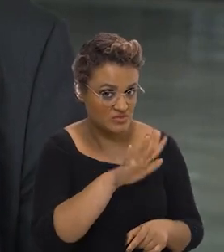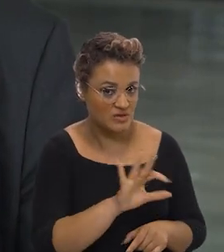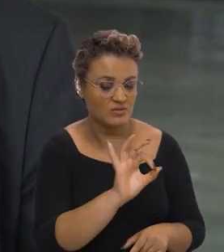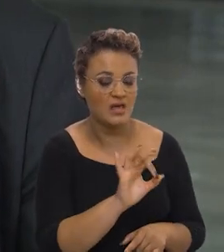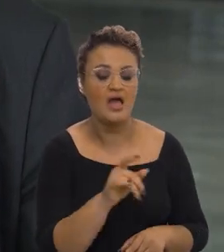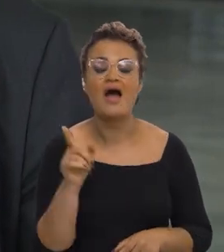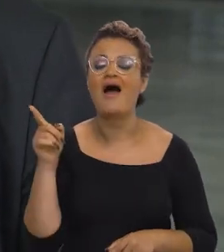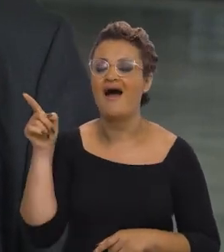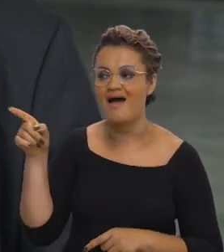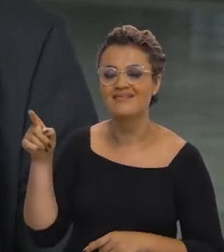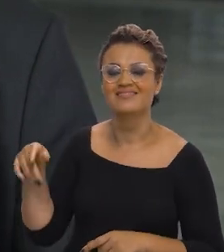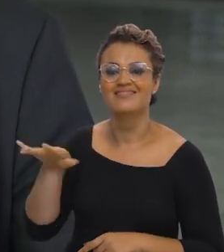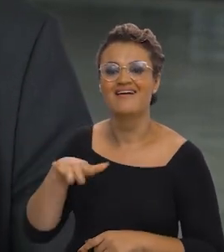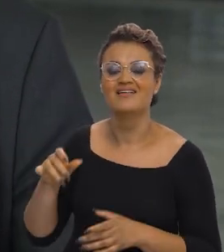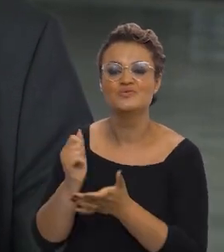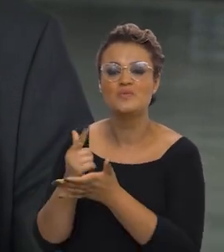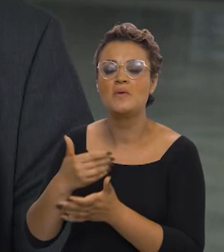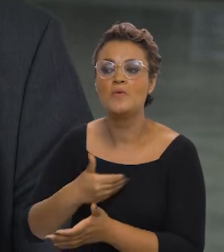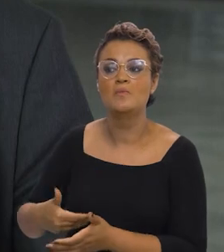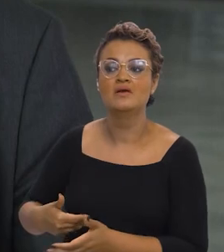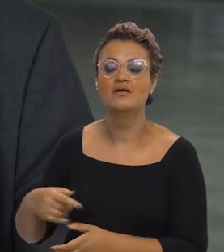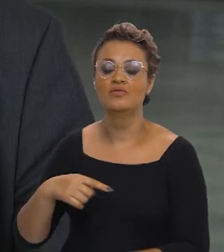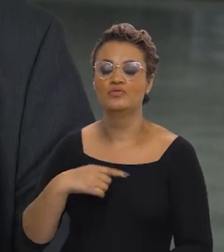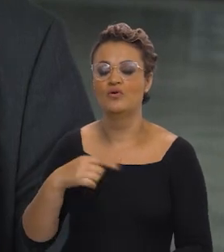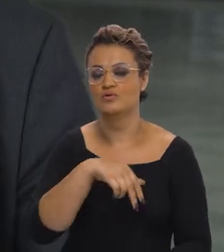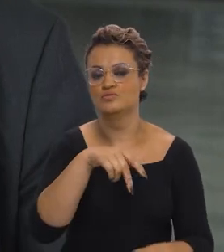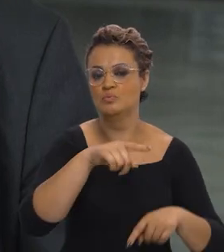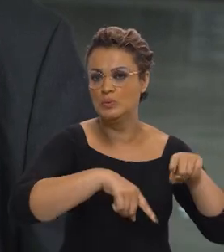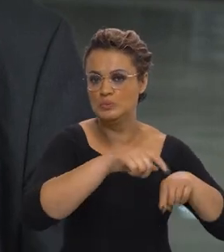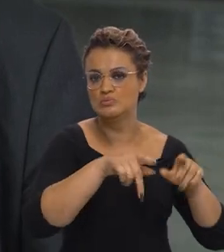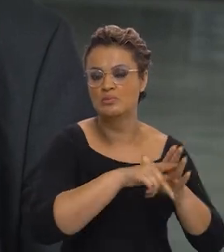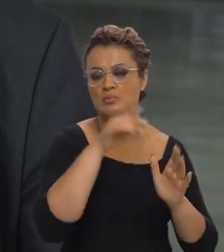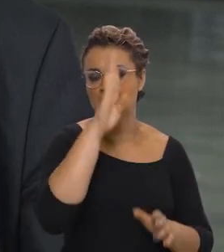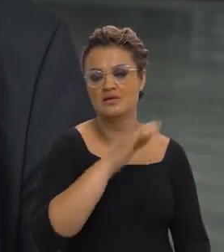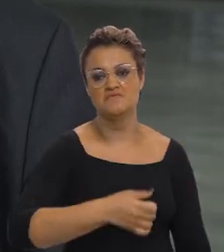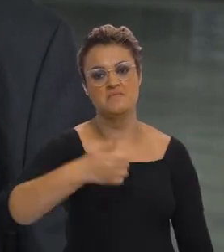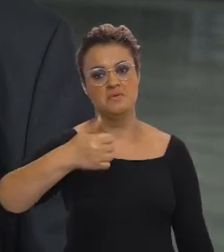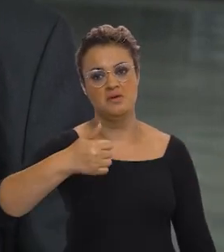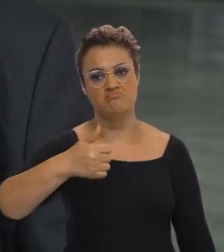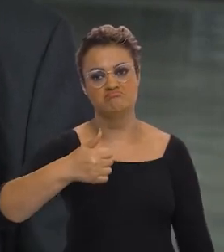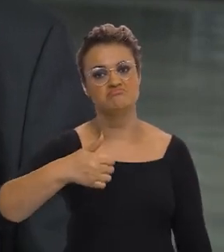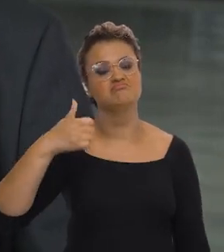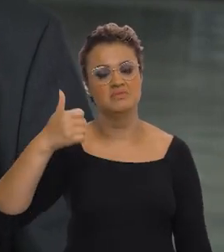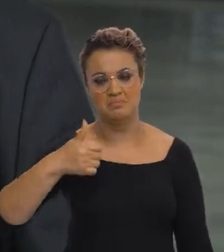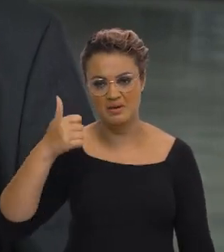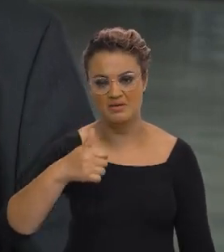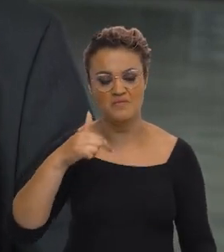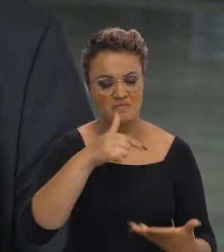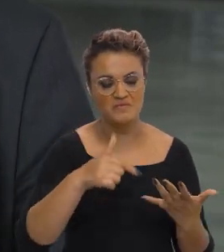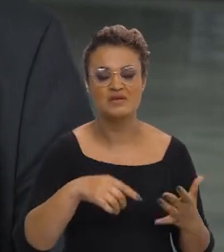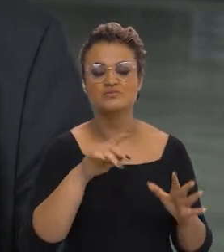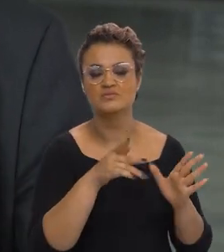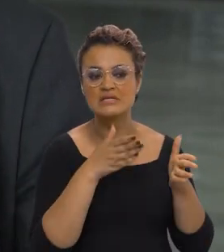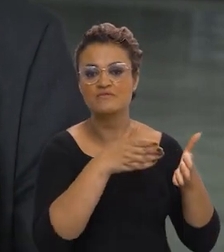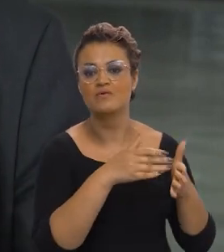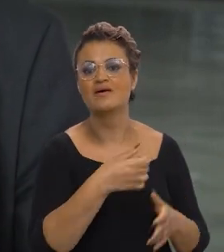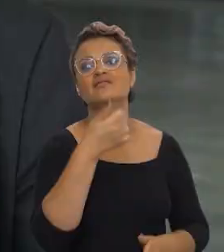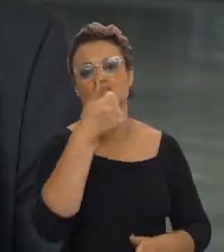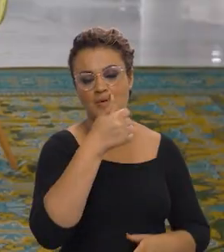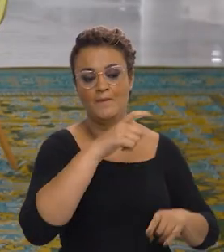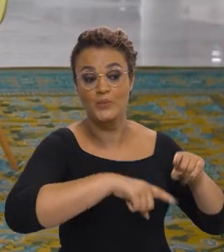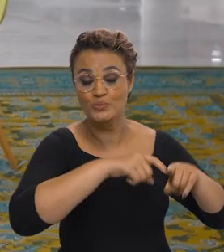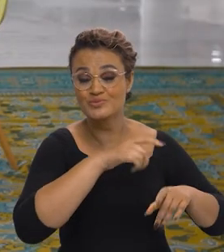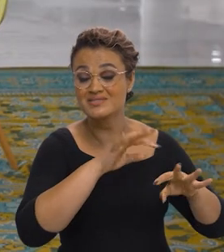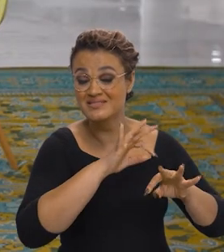eu defini o que a gente chama de margem de preferência. Eu vou poder dar pesos diferentes para aquelas compras que têm